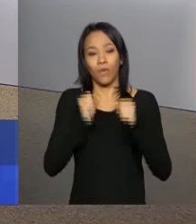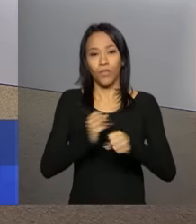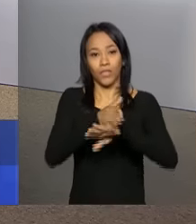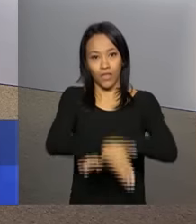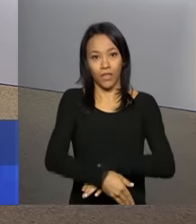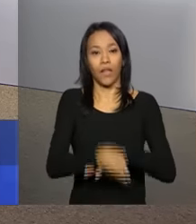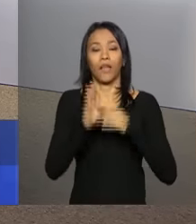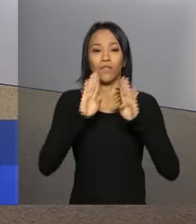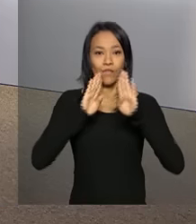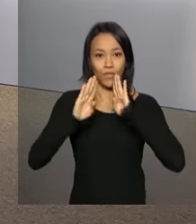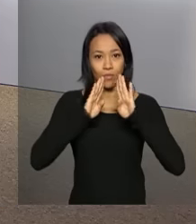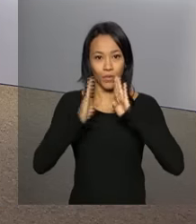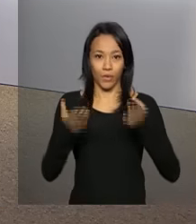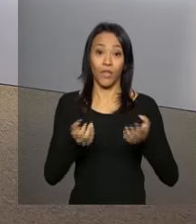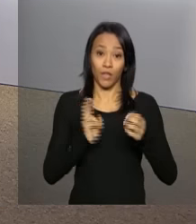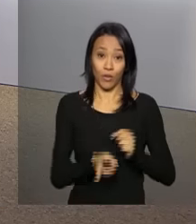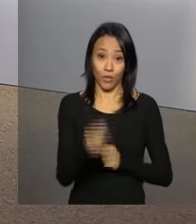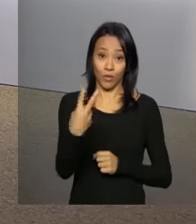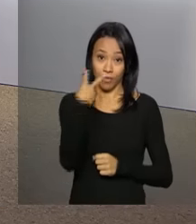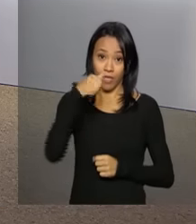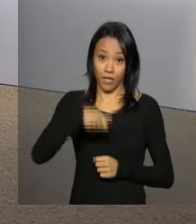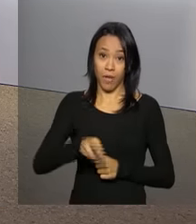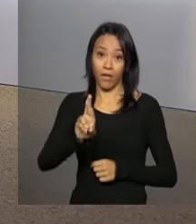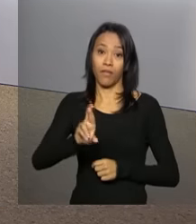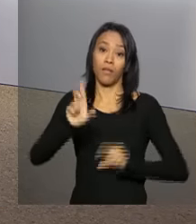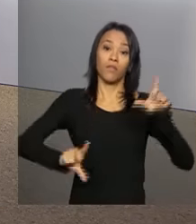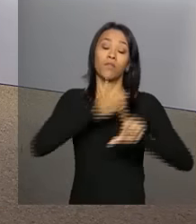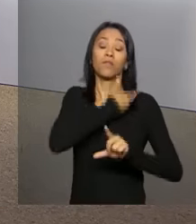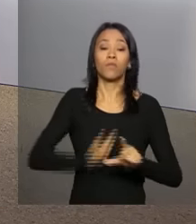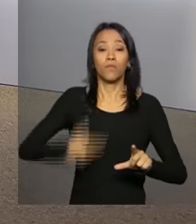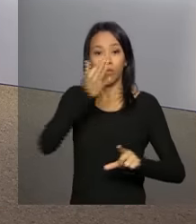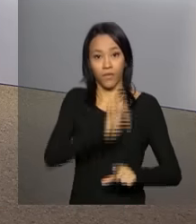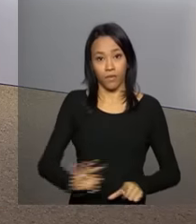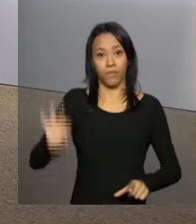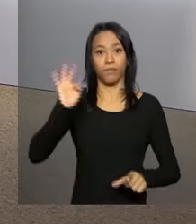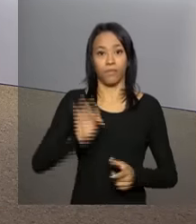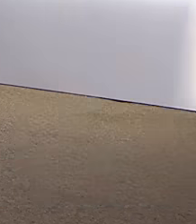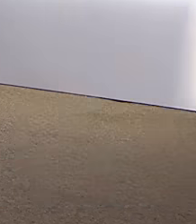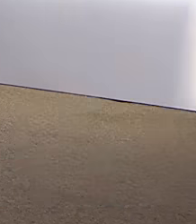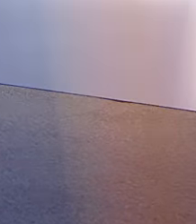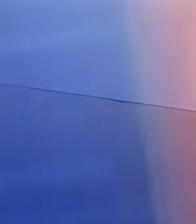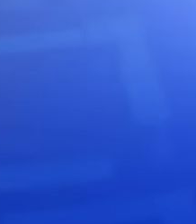.br. Continue com a gente na NBR, a TV do Governo Federal.